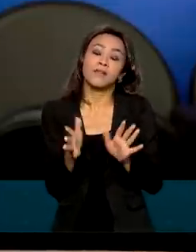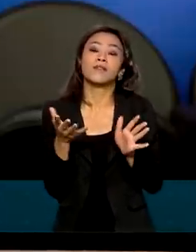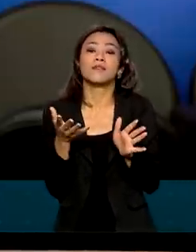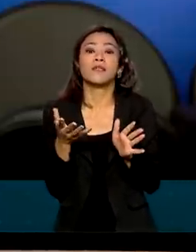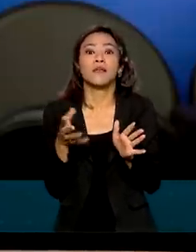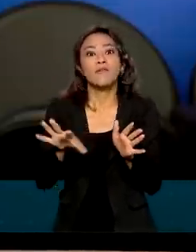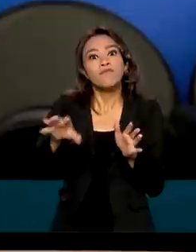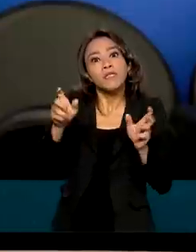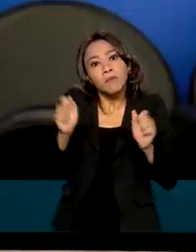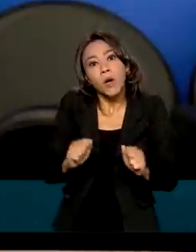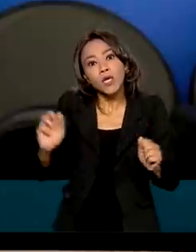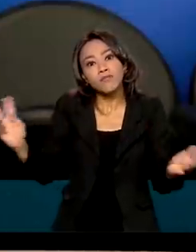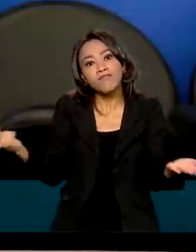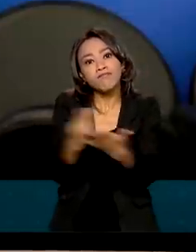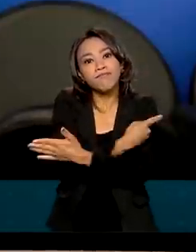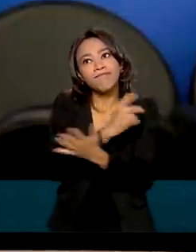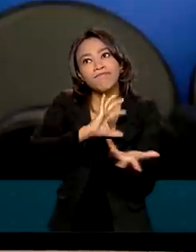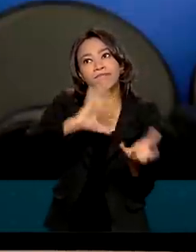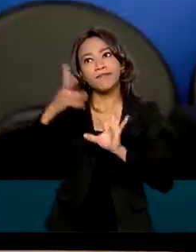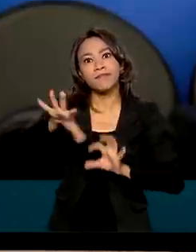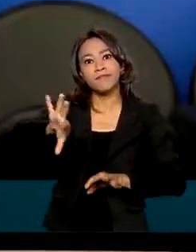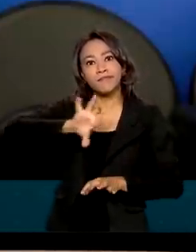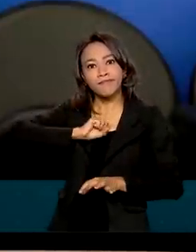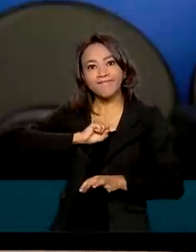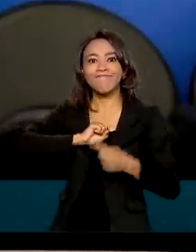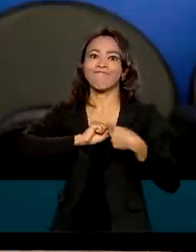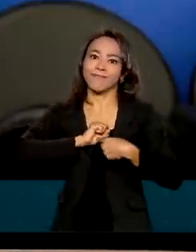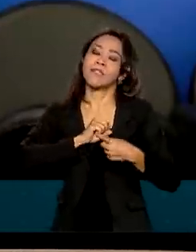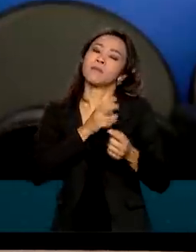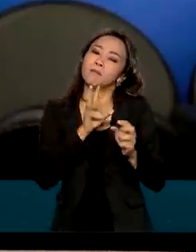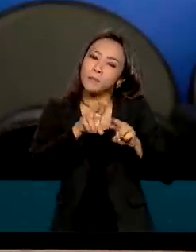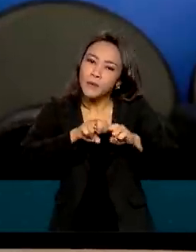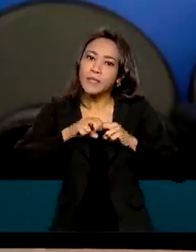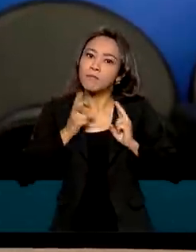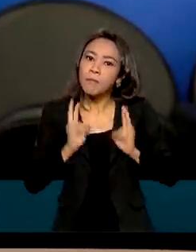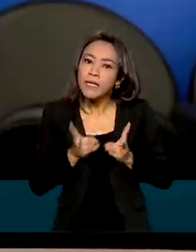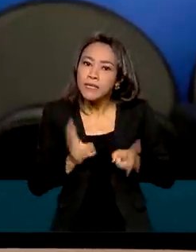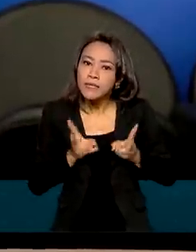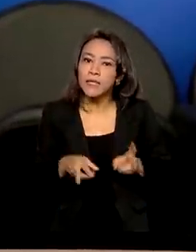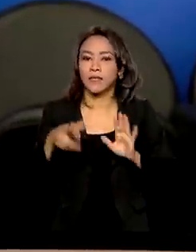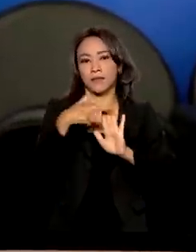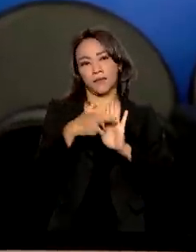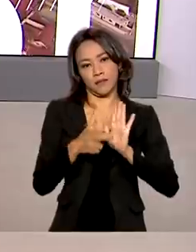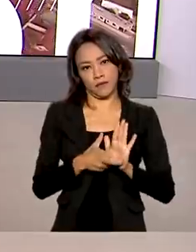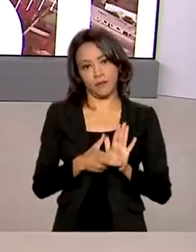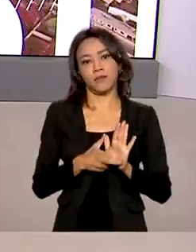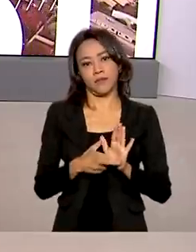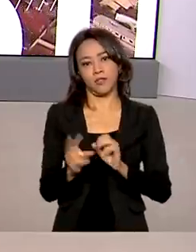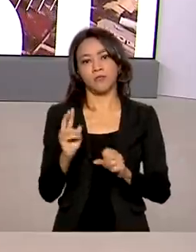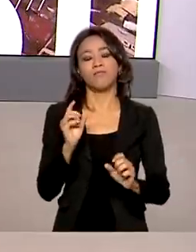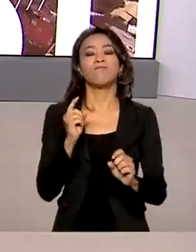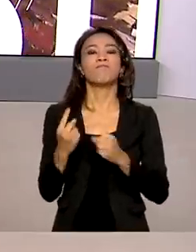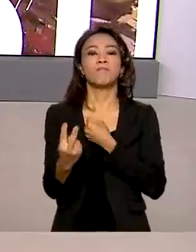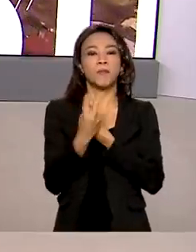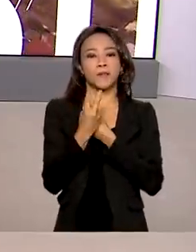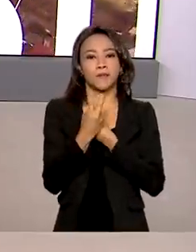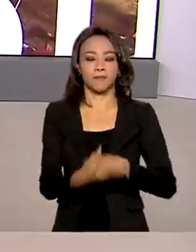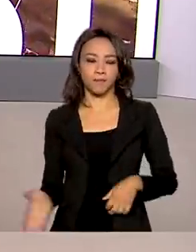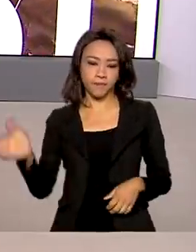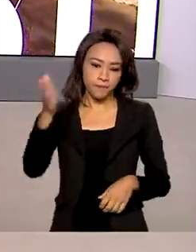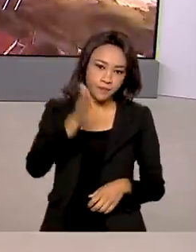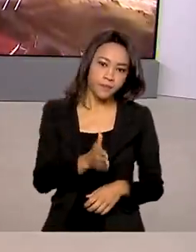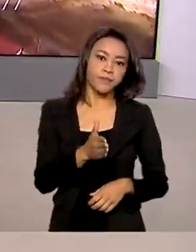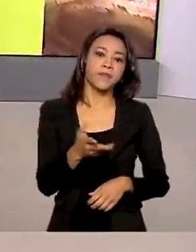adquirir a doença. Então é muito importante a manutenção dessas medidas não farmacológicas. E a vacinação